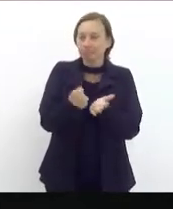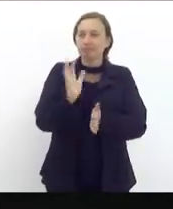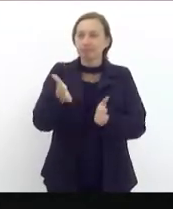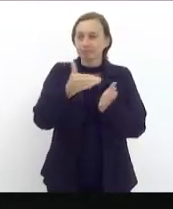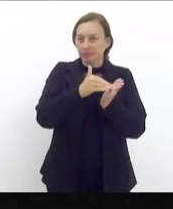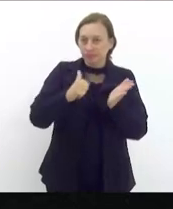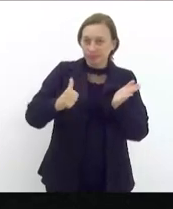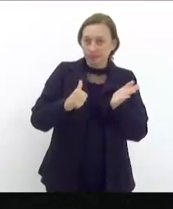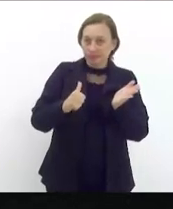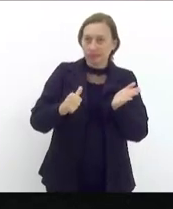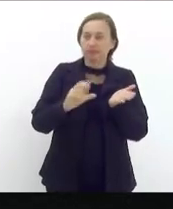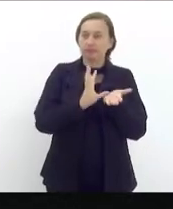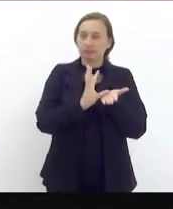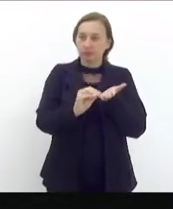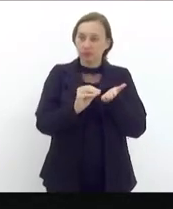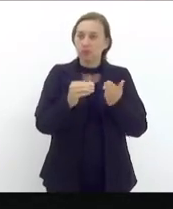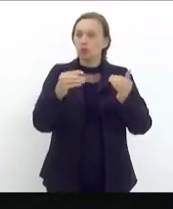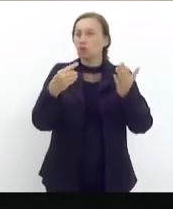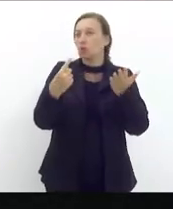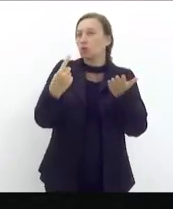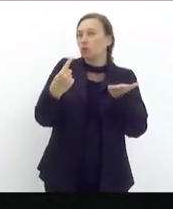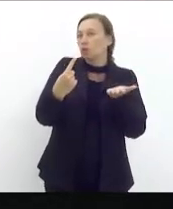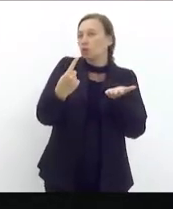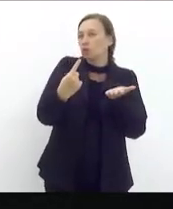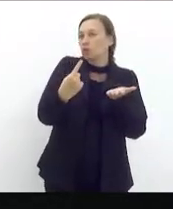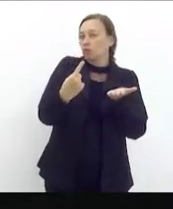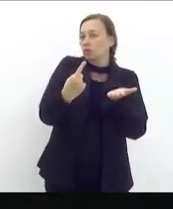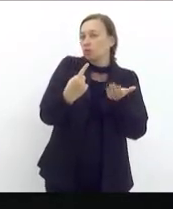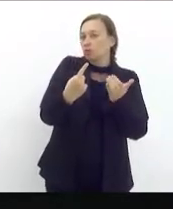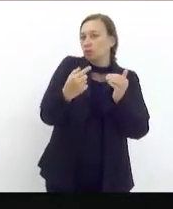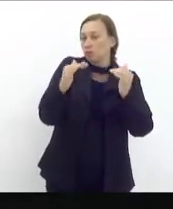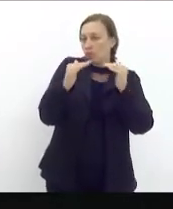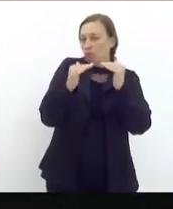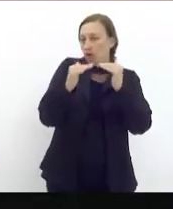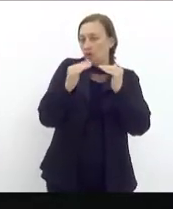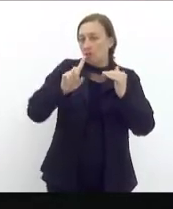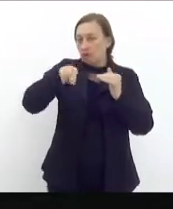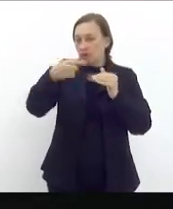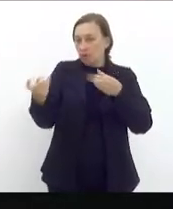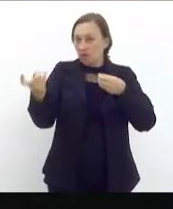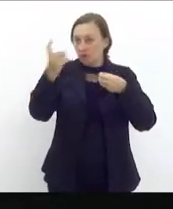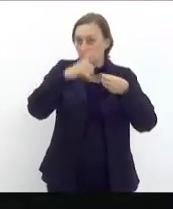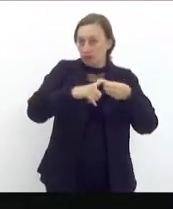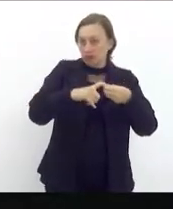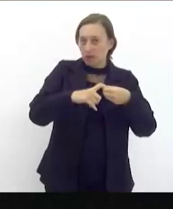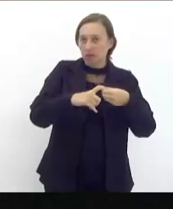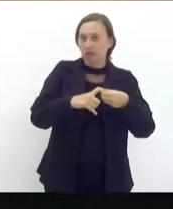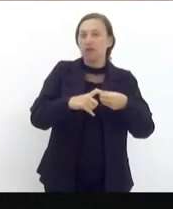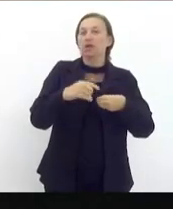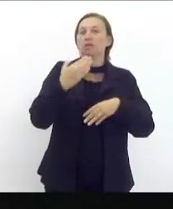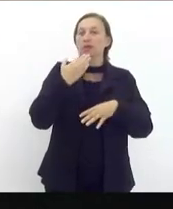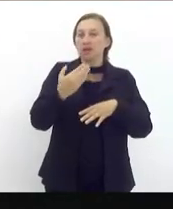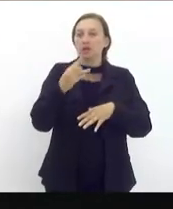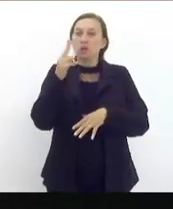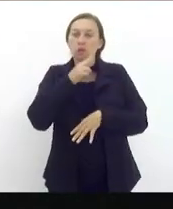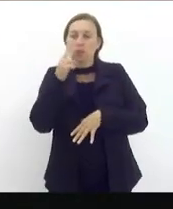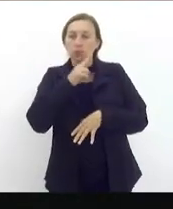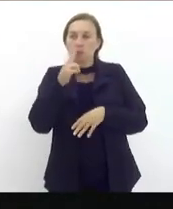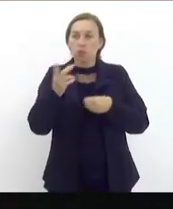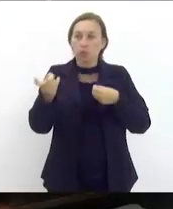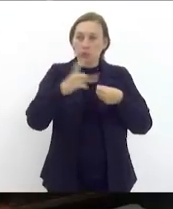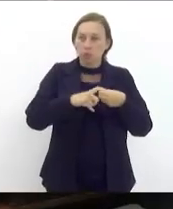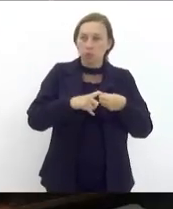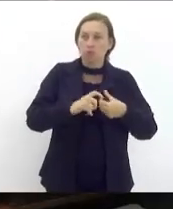retirar de pauta, chegar num acordo que torne o projeto efetivo e trazer de volta, já requerendo que Vossa Excelência tenha urgência na devolução.